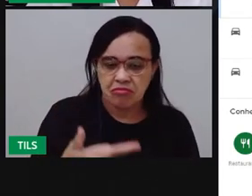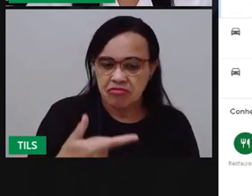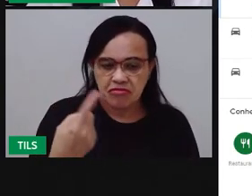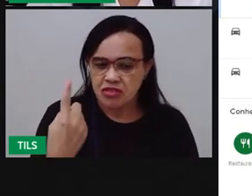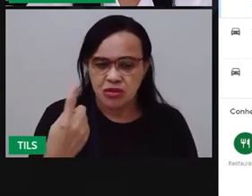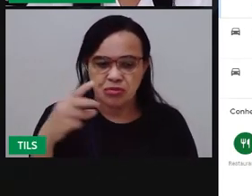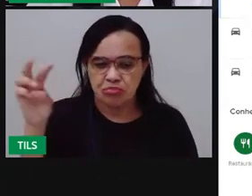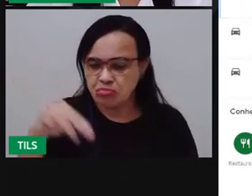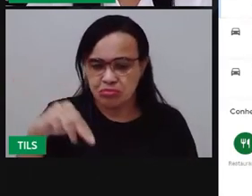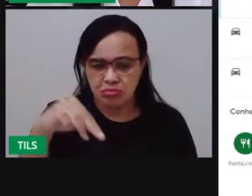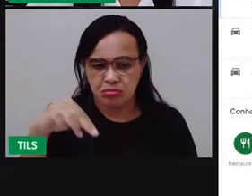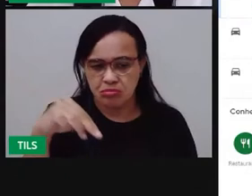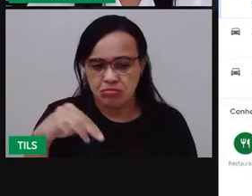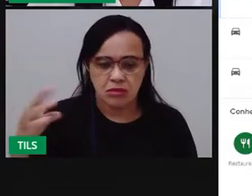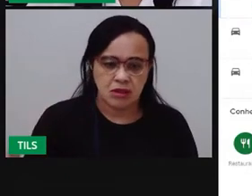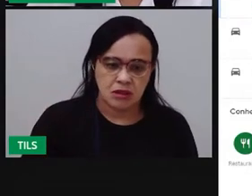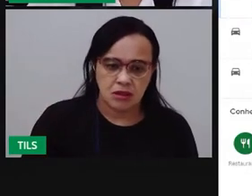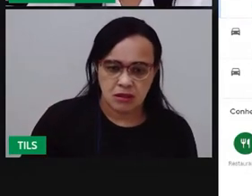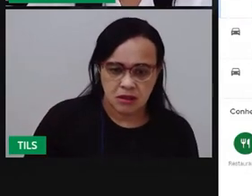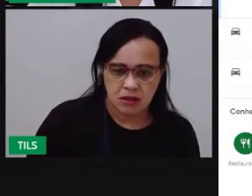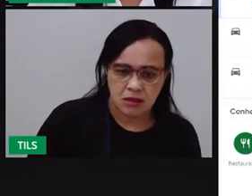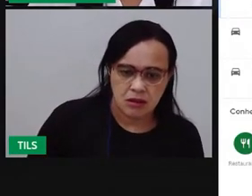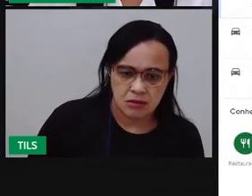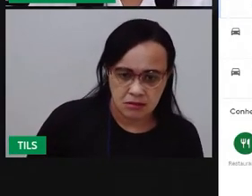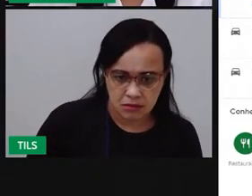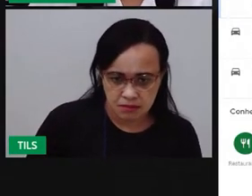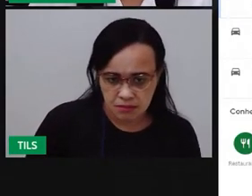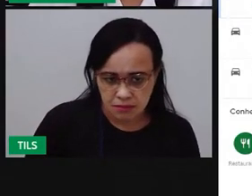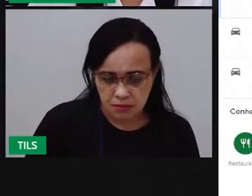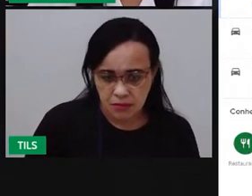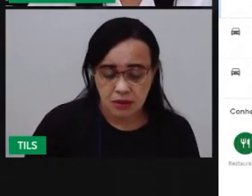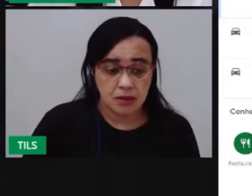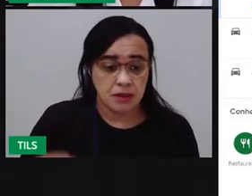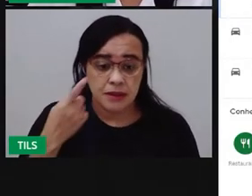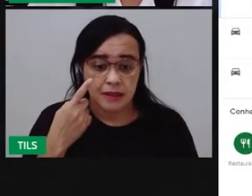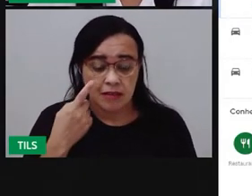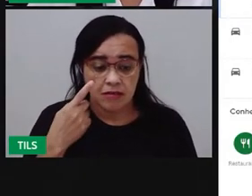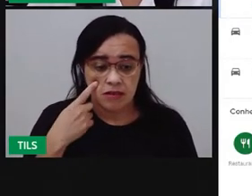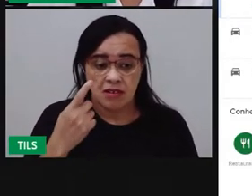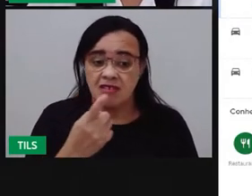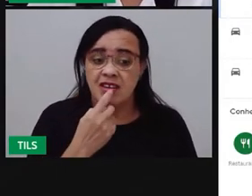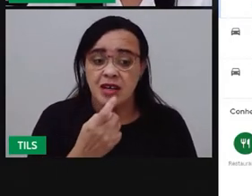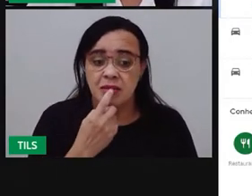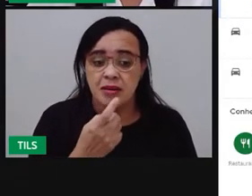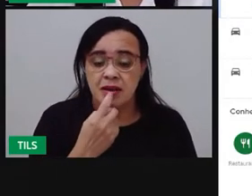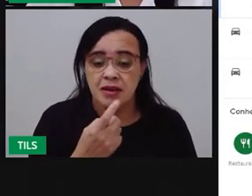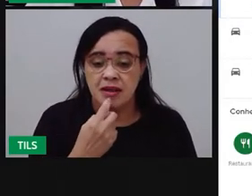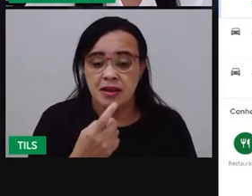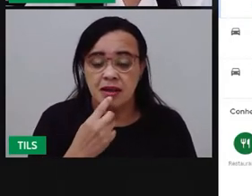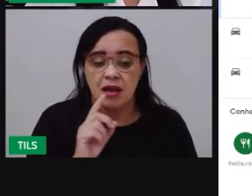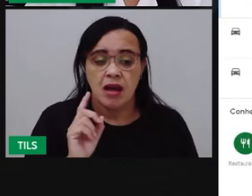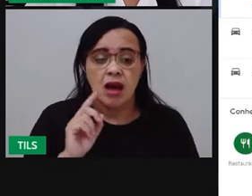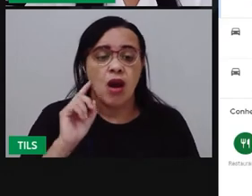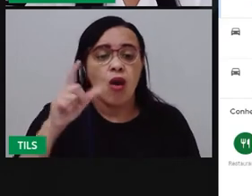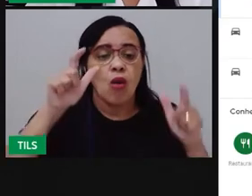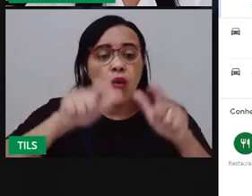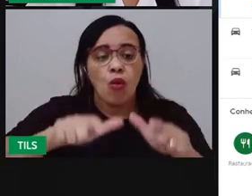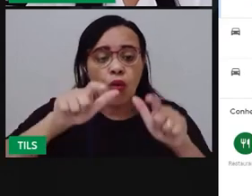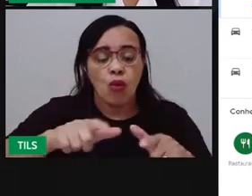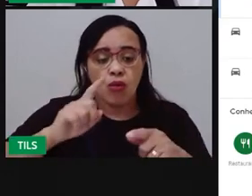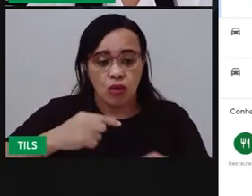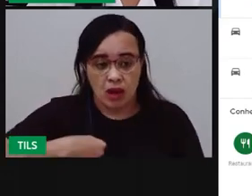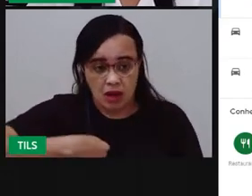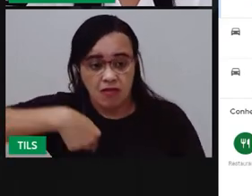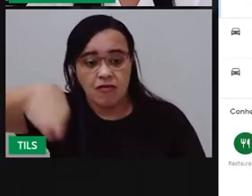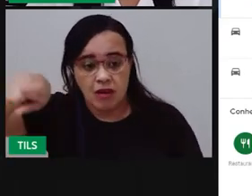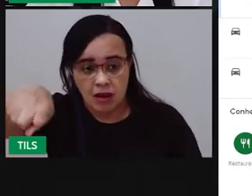aqui. Está vendo esse balãozinho vermelho? Aqui é para onde eu vou. Aqui é